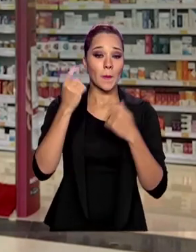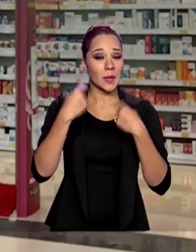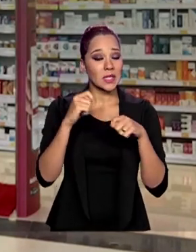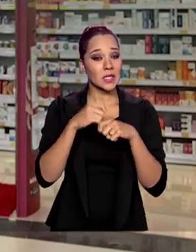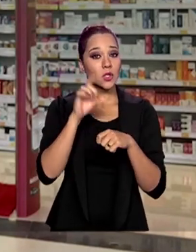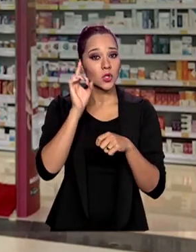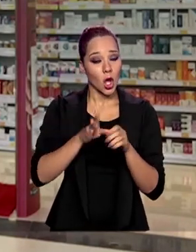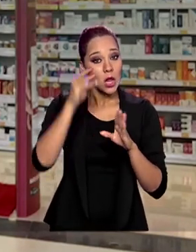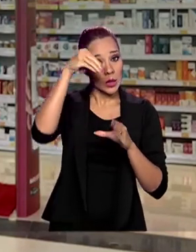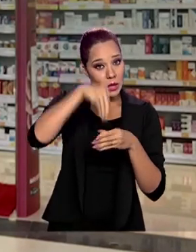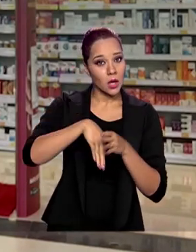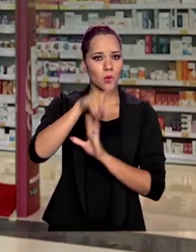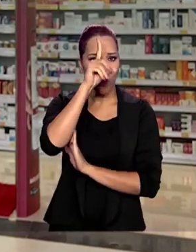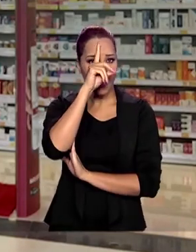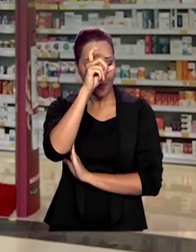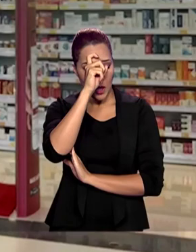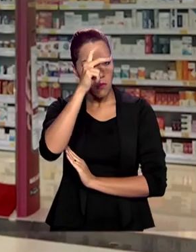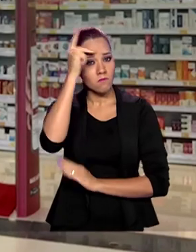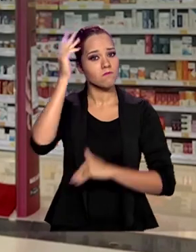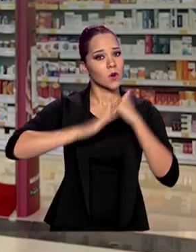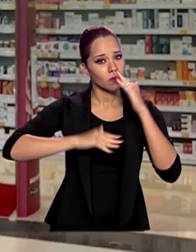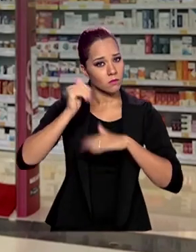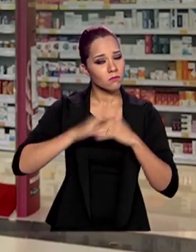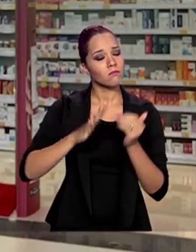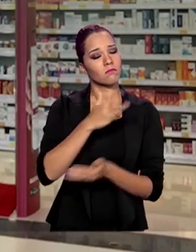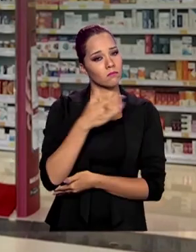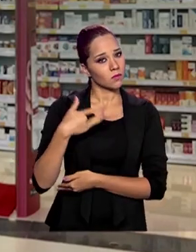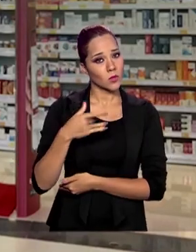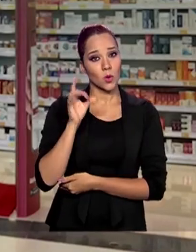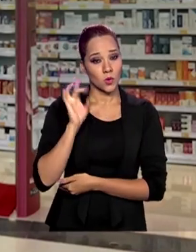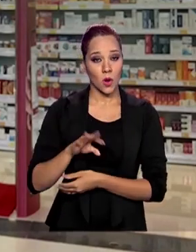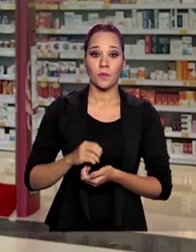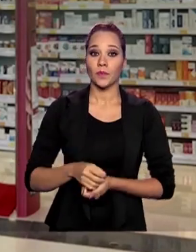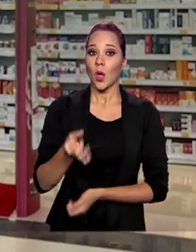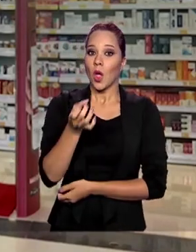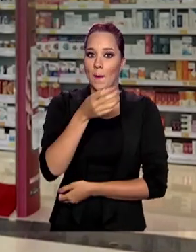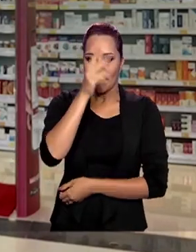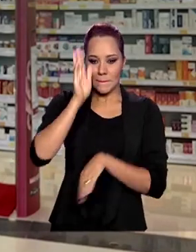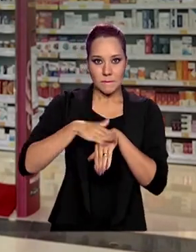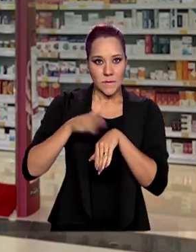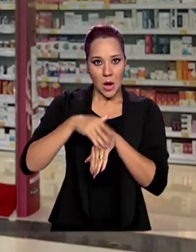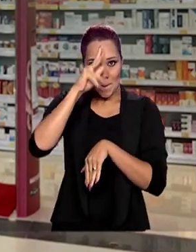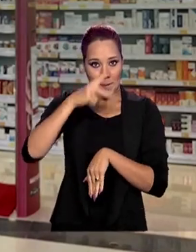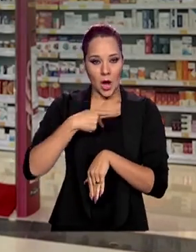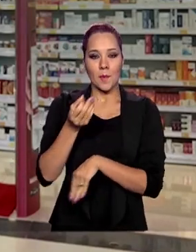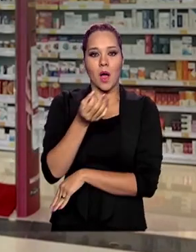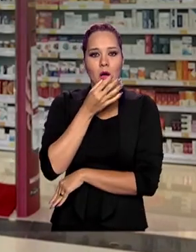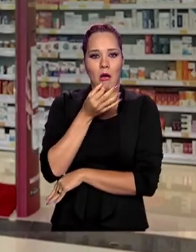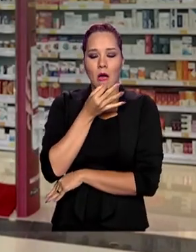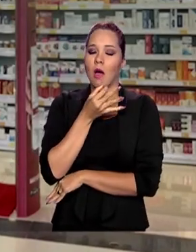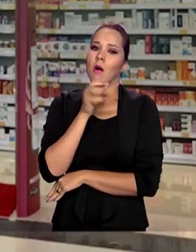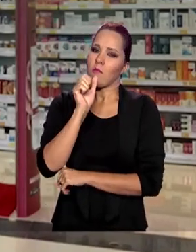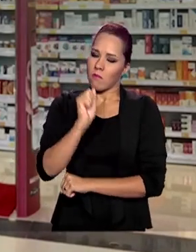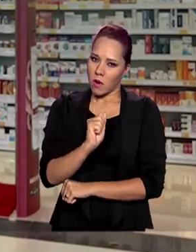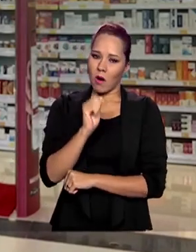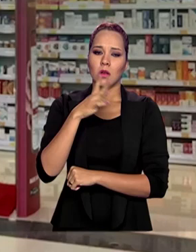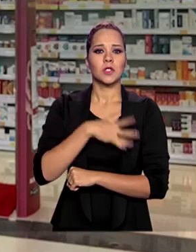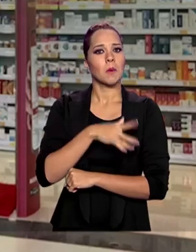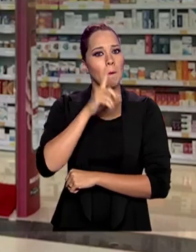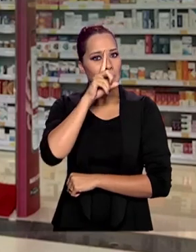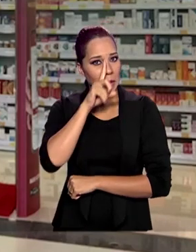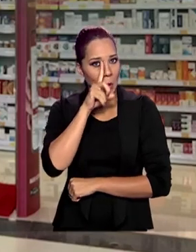dentro do hospital por profissionais de saúde. Tomar o remédio de forma incorreta pode ser algo